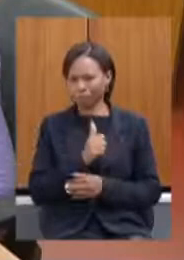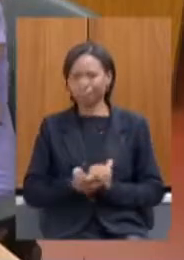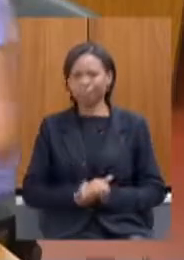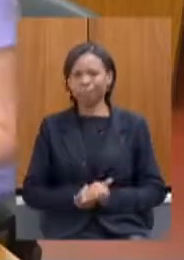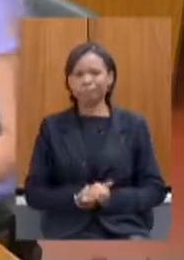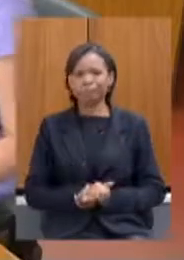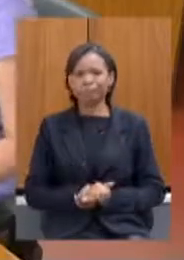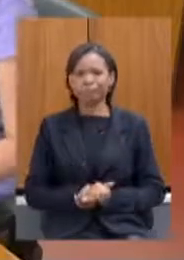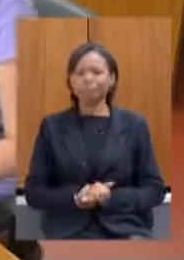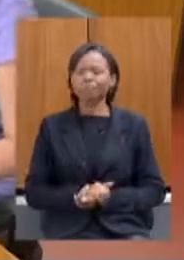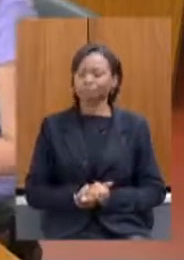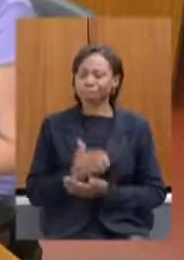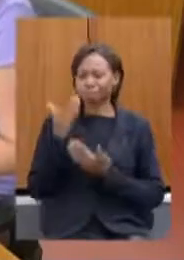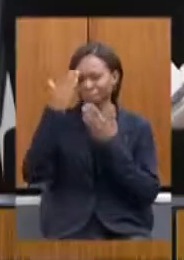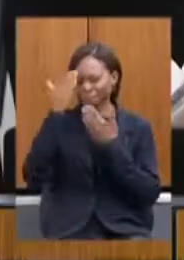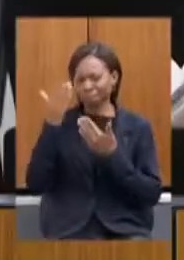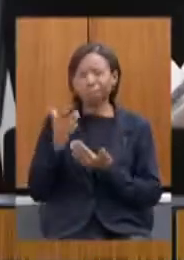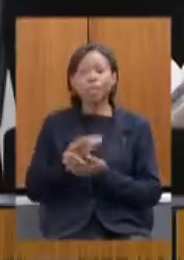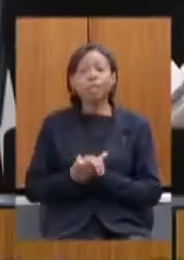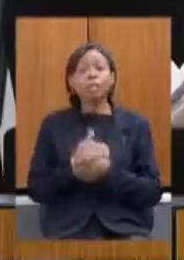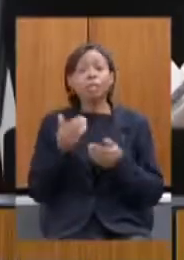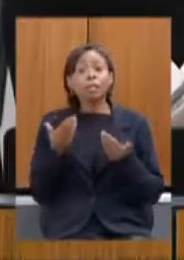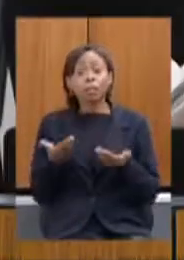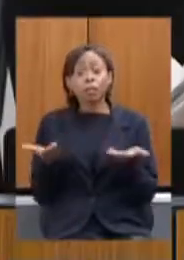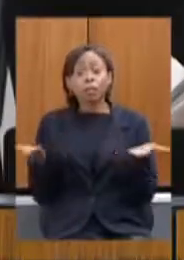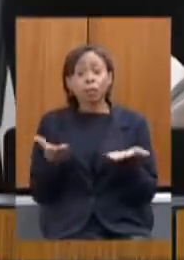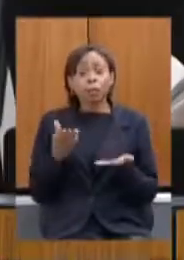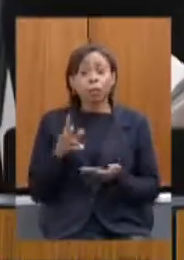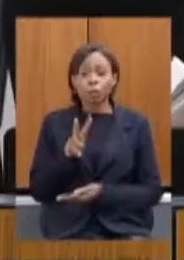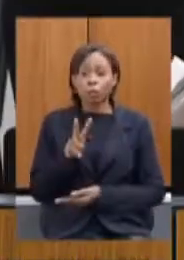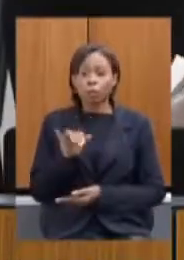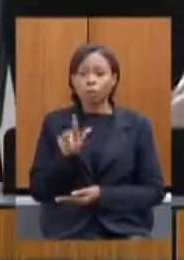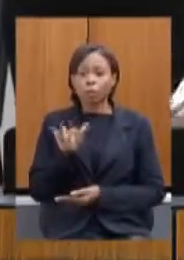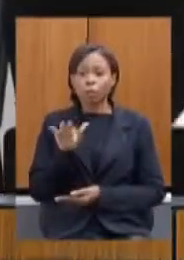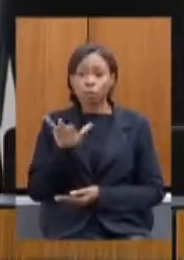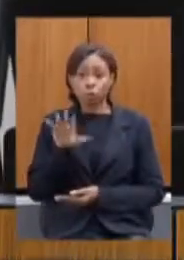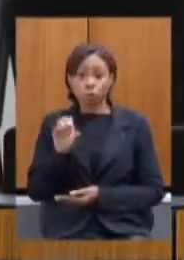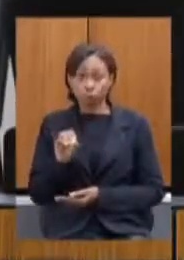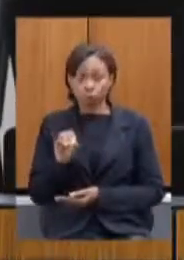muito obrigado deputada passa a fala ao deputado Vigílio Guimarães